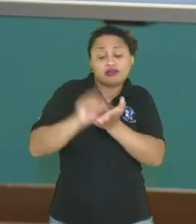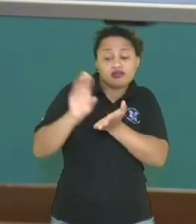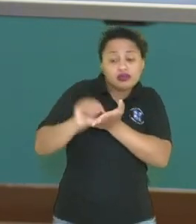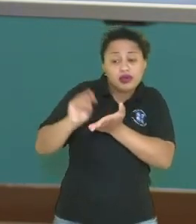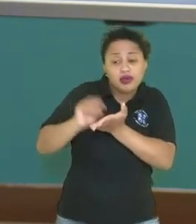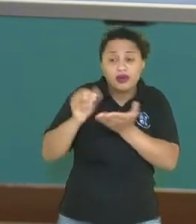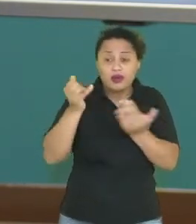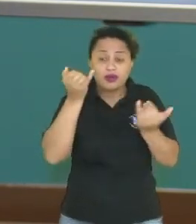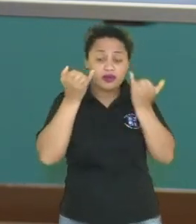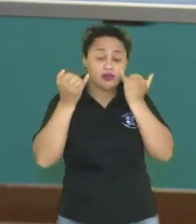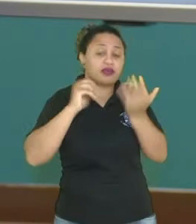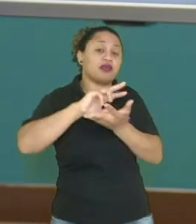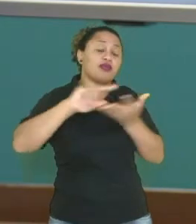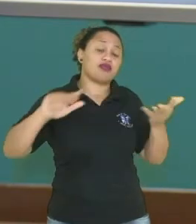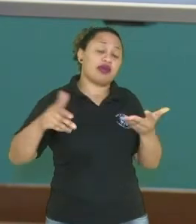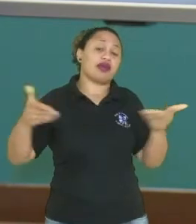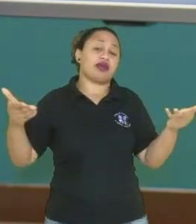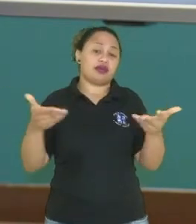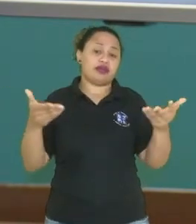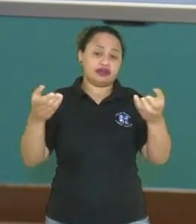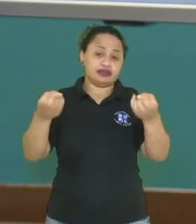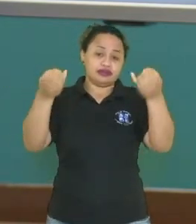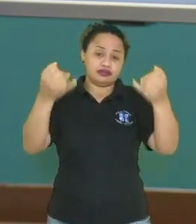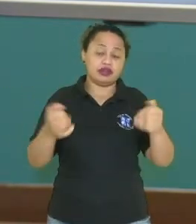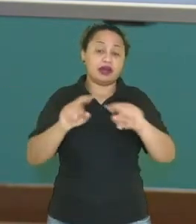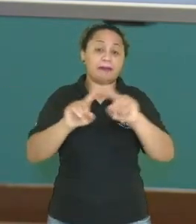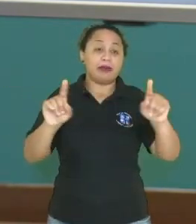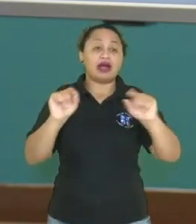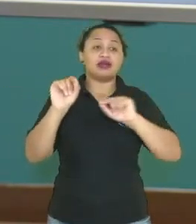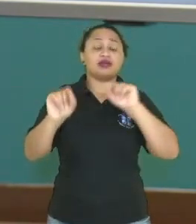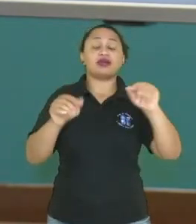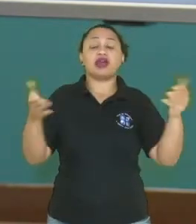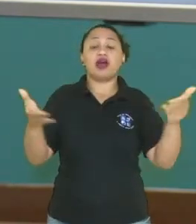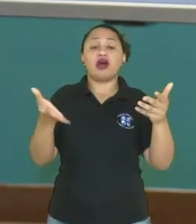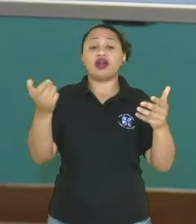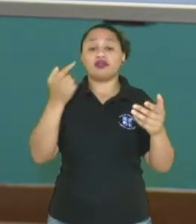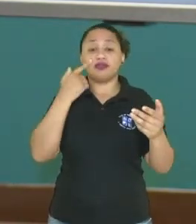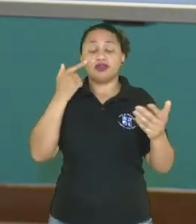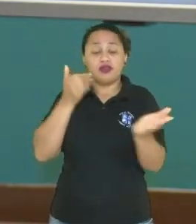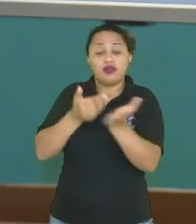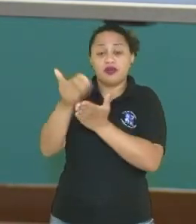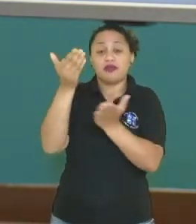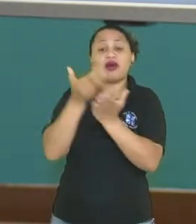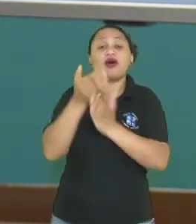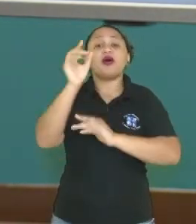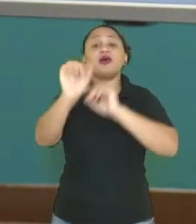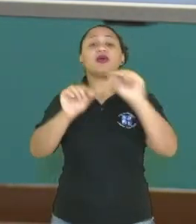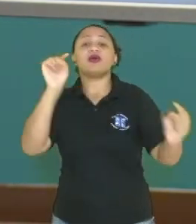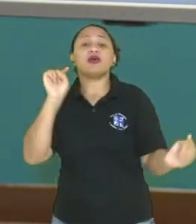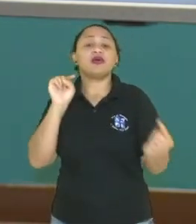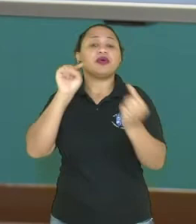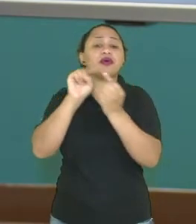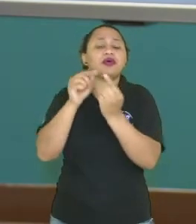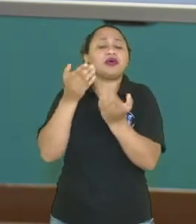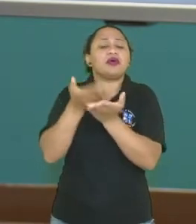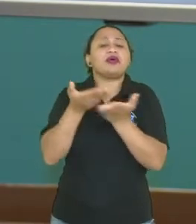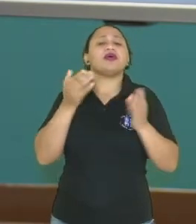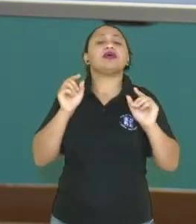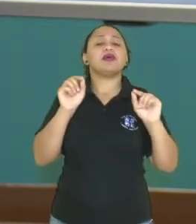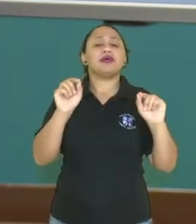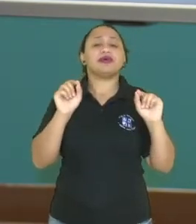muita coisa que nós vamos falar aqui hoje. Mas eu quero chamar a sua atenção para iniciar a nossa aula com o quê? Com o nosso objetivo.